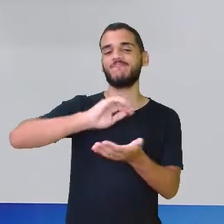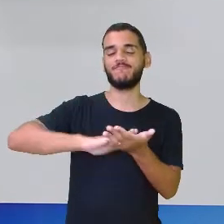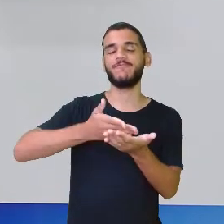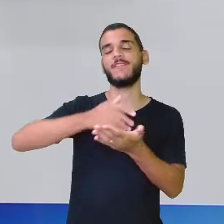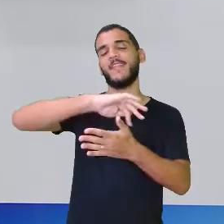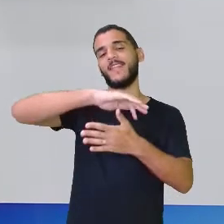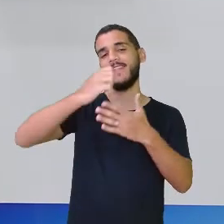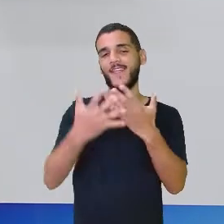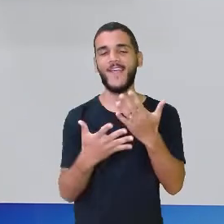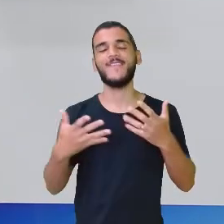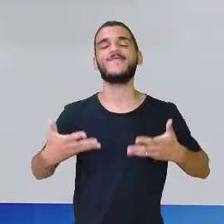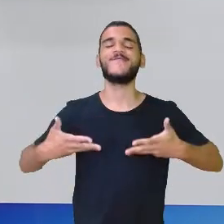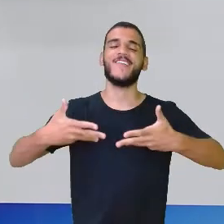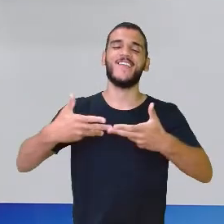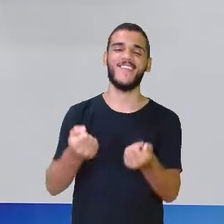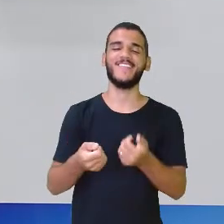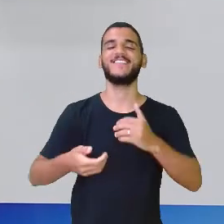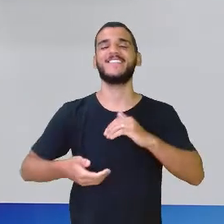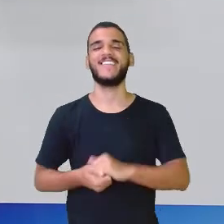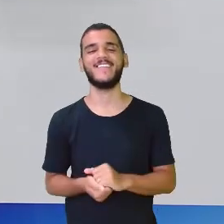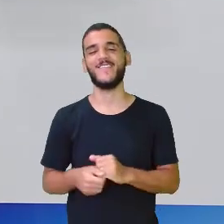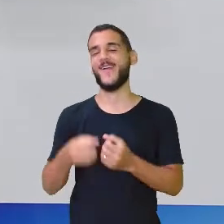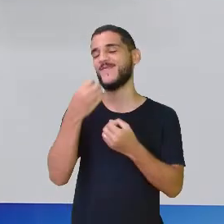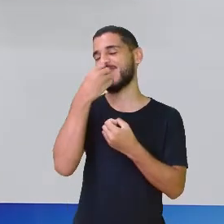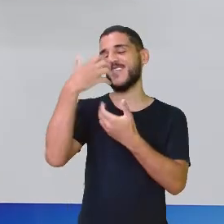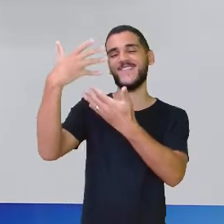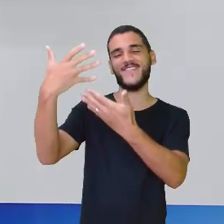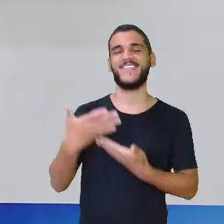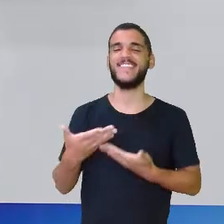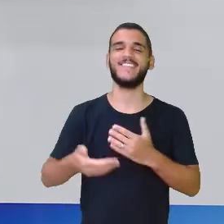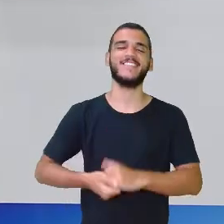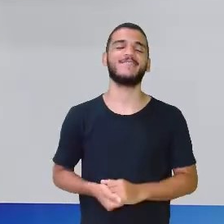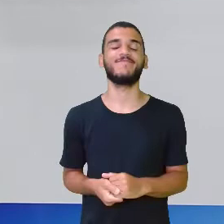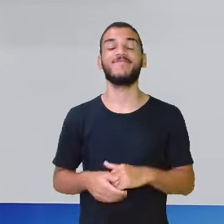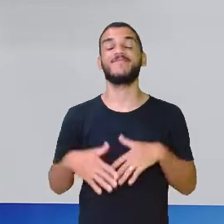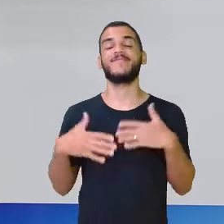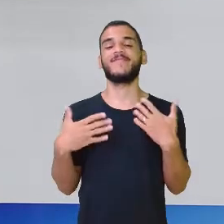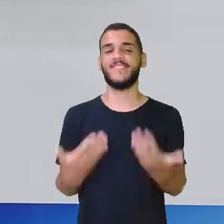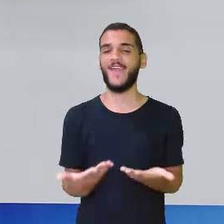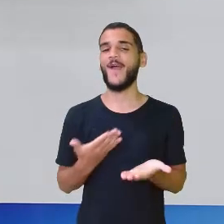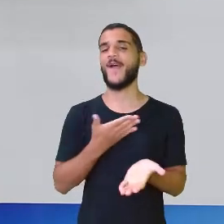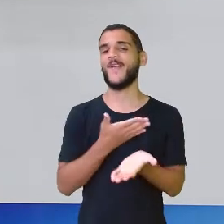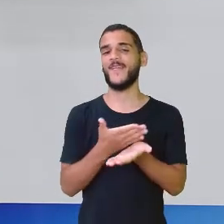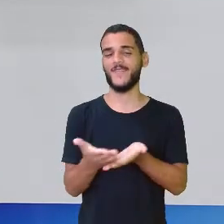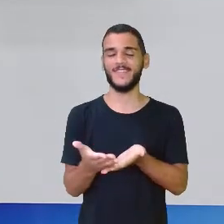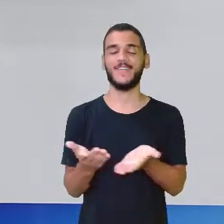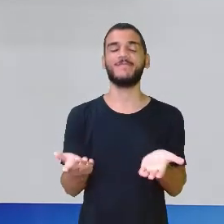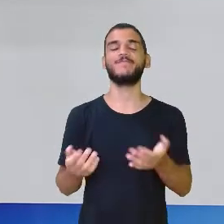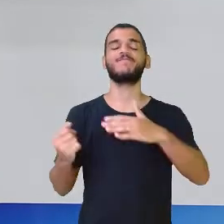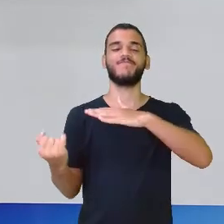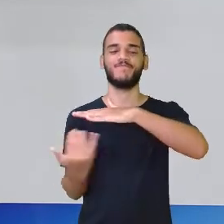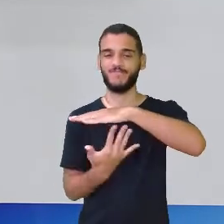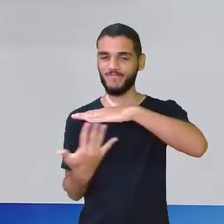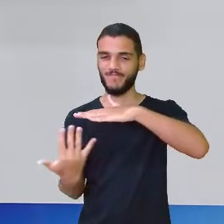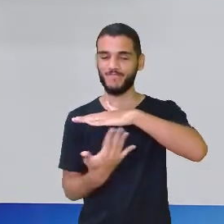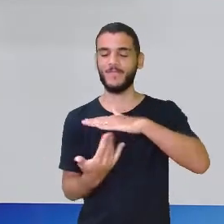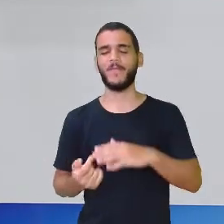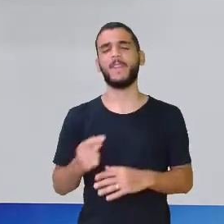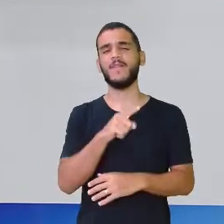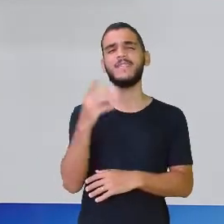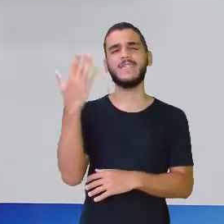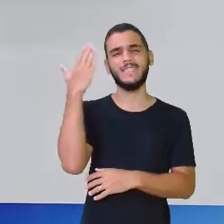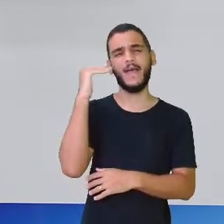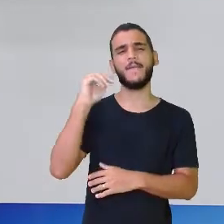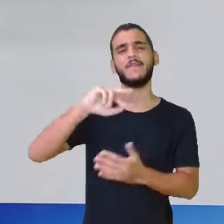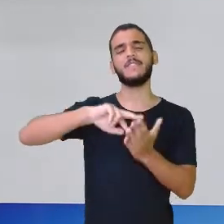do dia. Maravilhoso ali, arrasando. Seja muito bem-vindo! Então, vamos conversar sobre migrações? Será que vocês